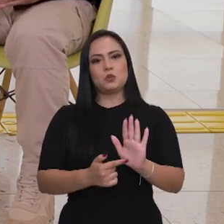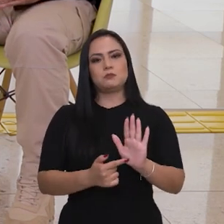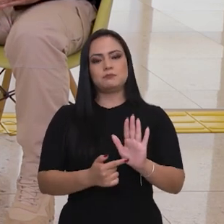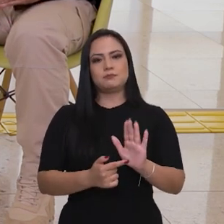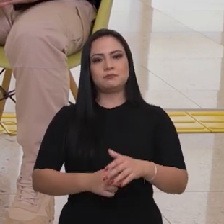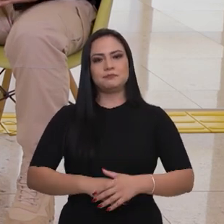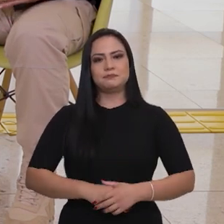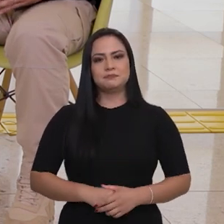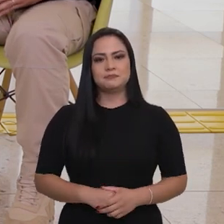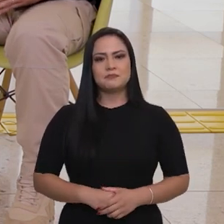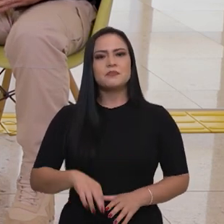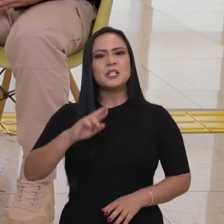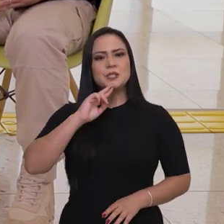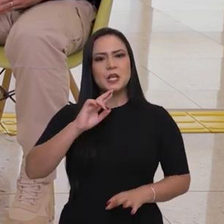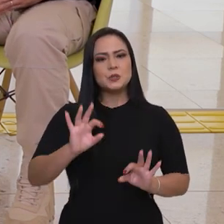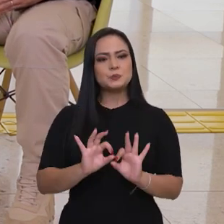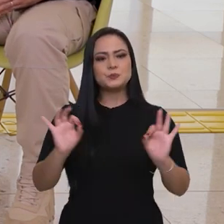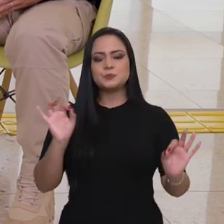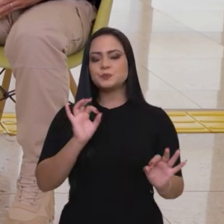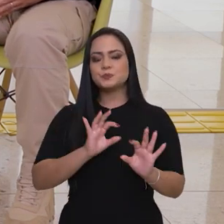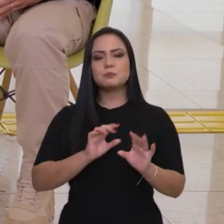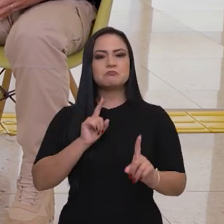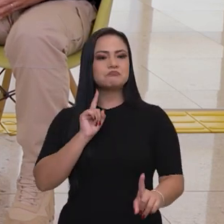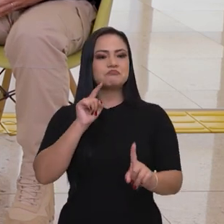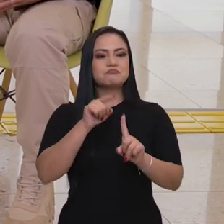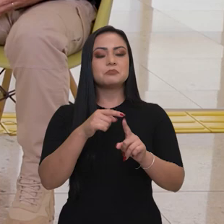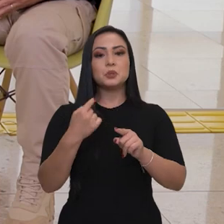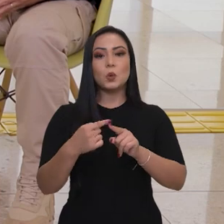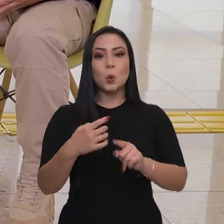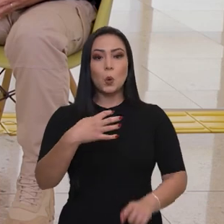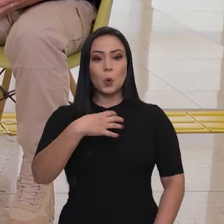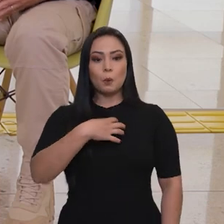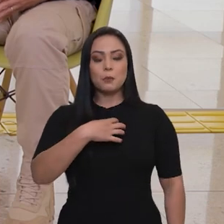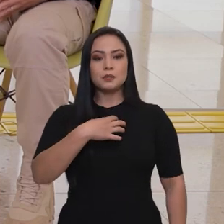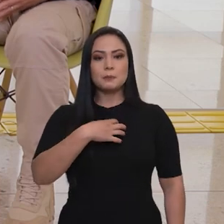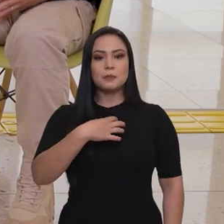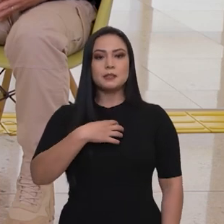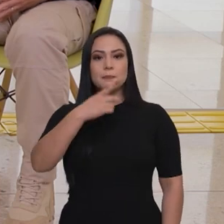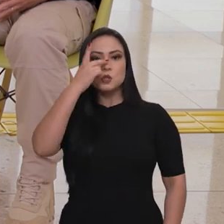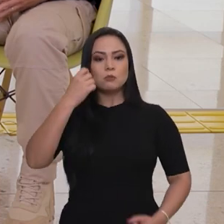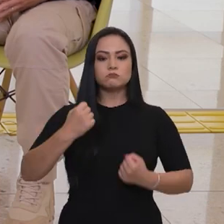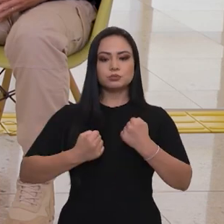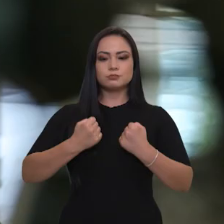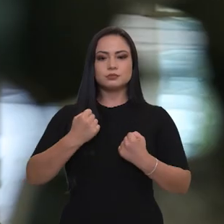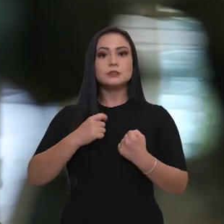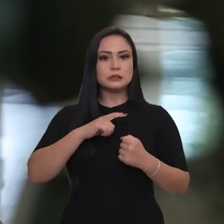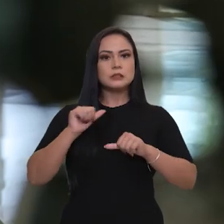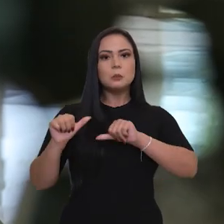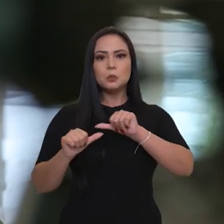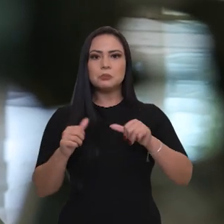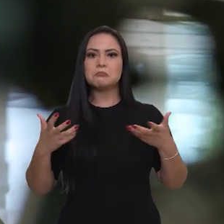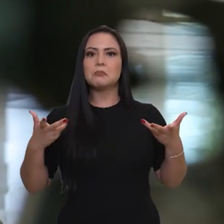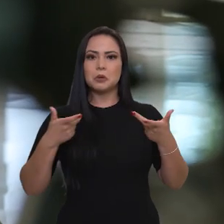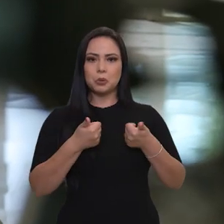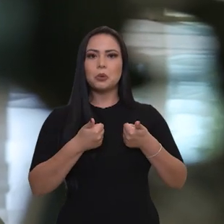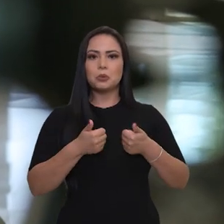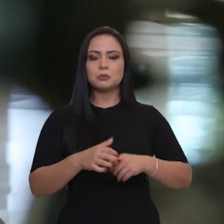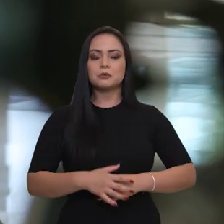objetivos, porque o comportamento do condutor tem mudado para melhor. É só você